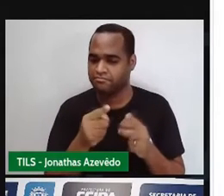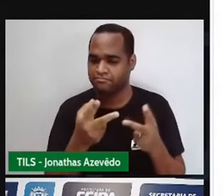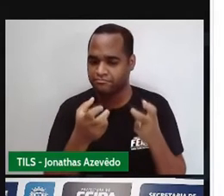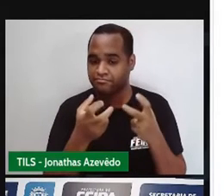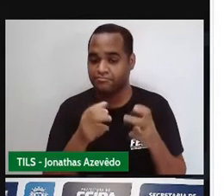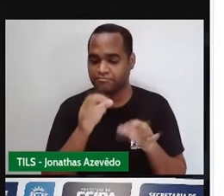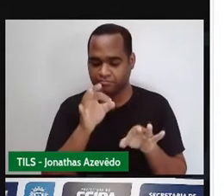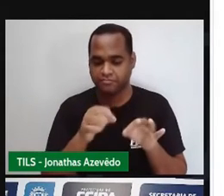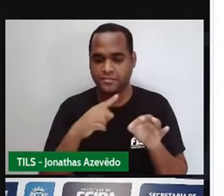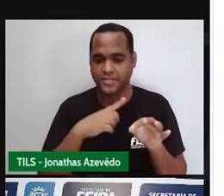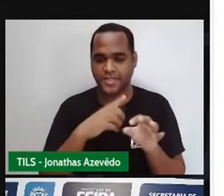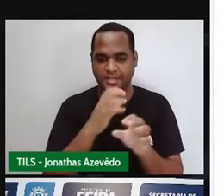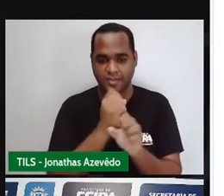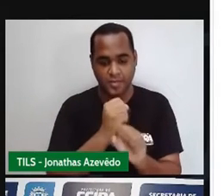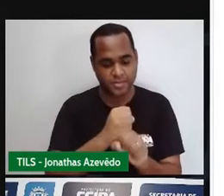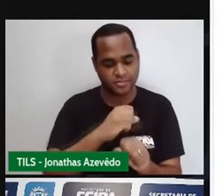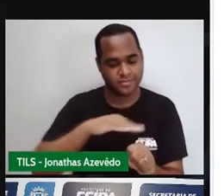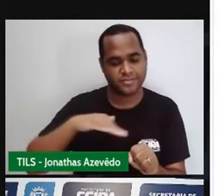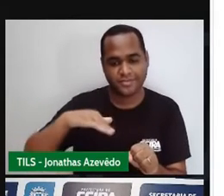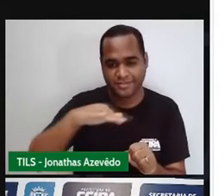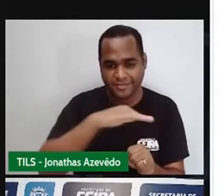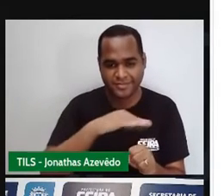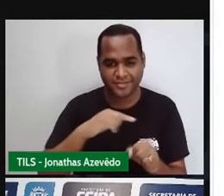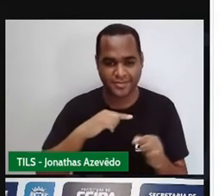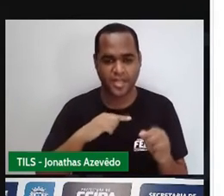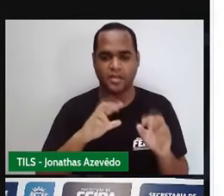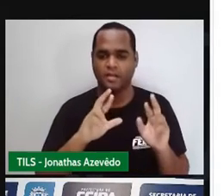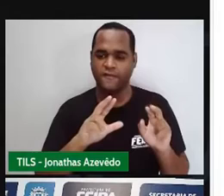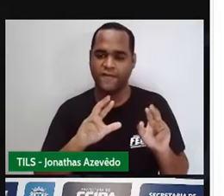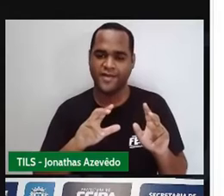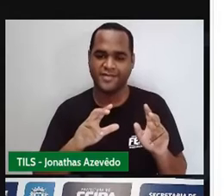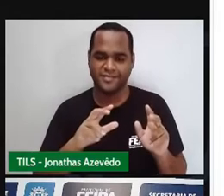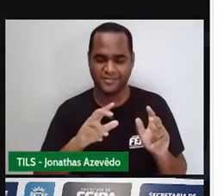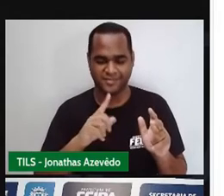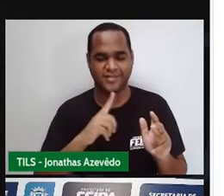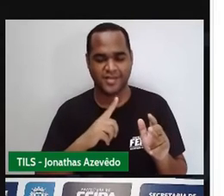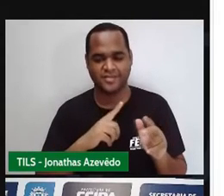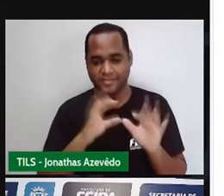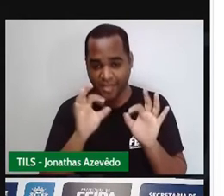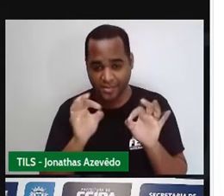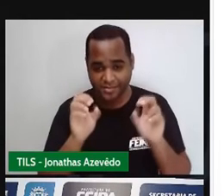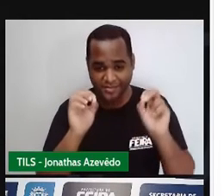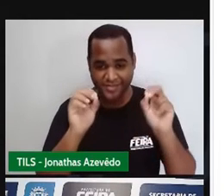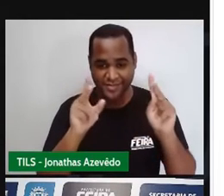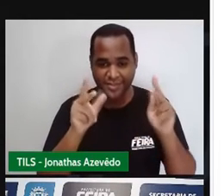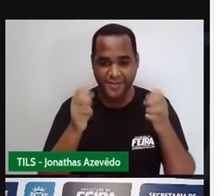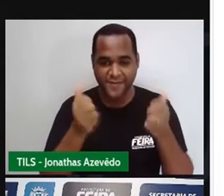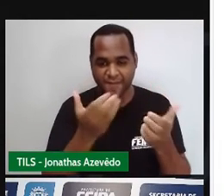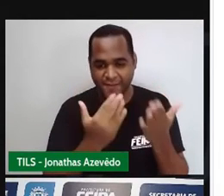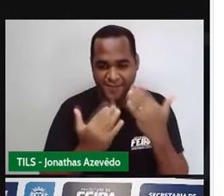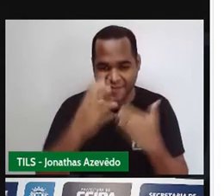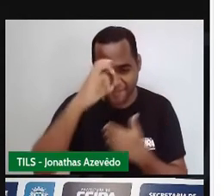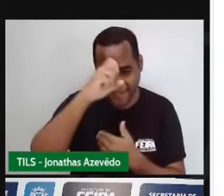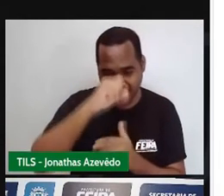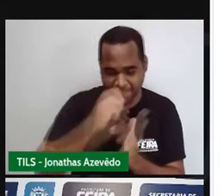triângulo posicionado de uma forma diferente, certo? Vem comigo?